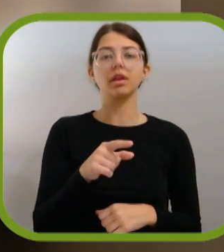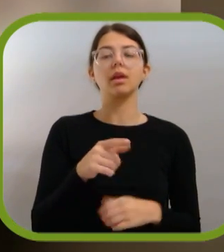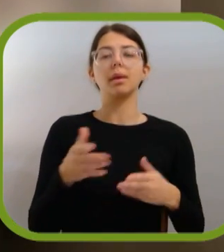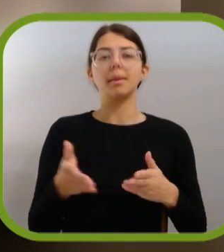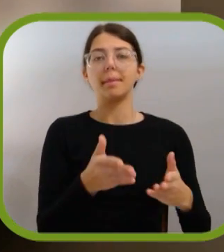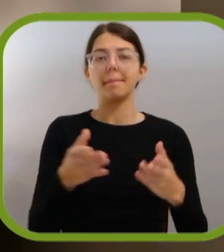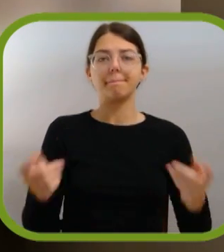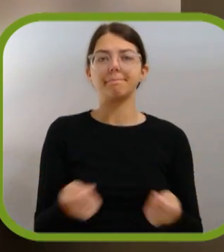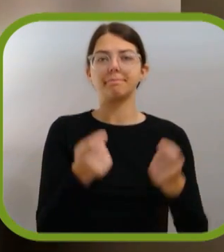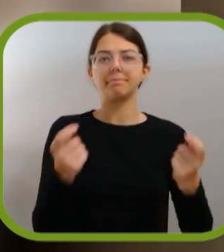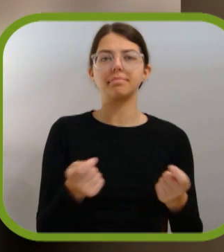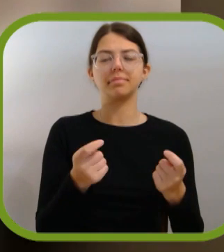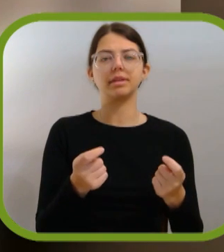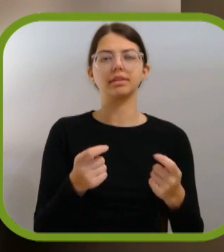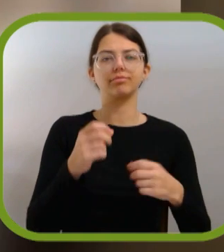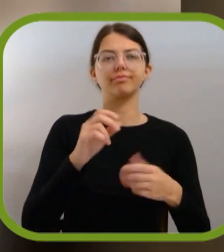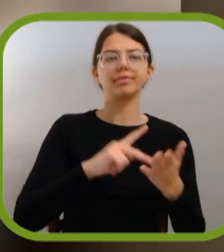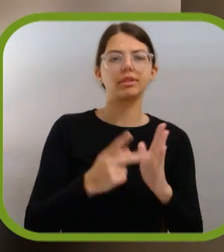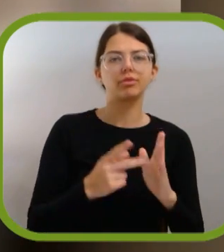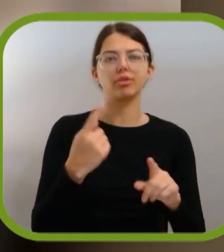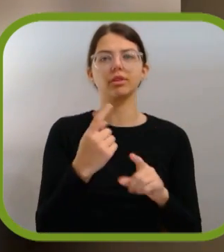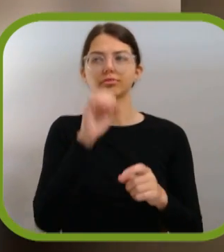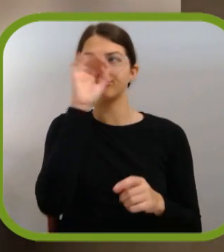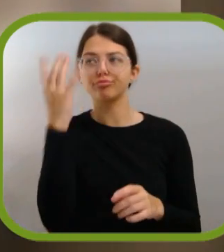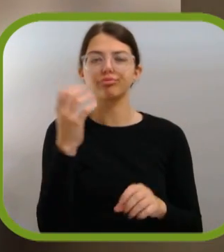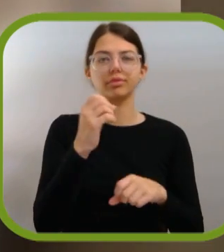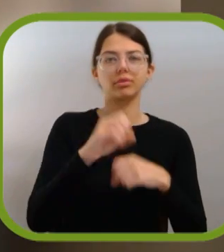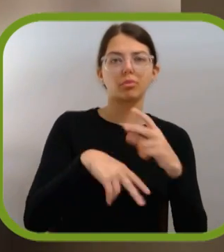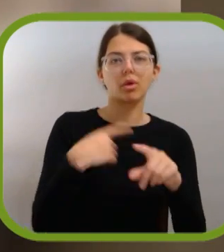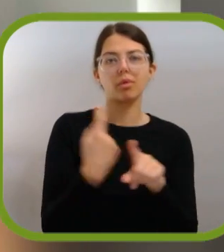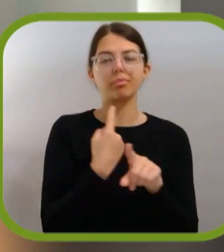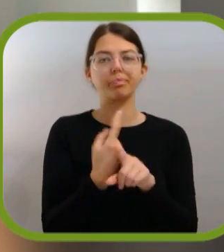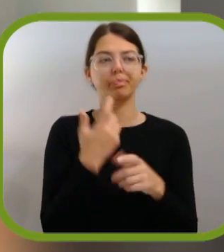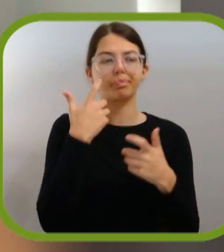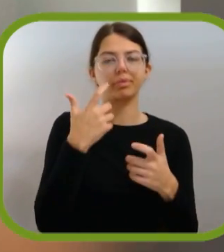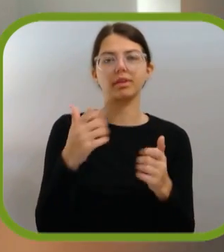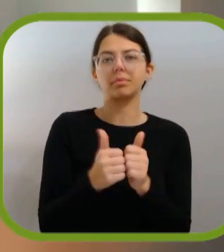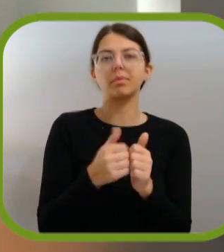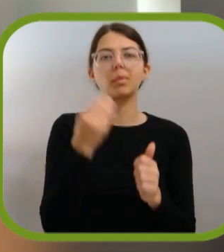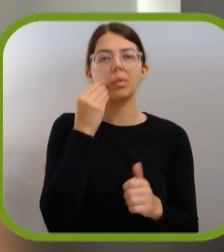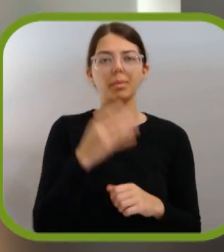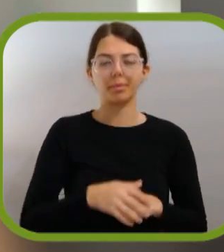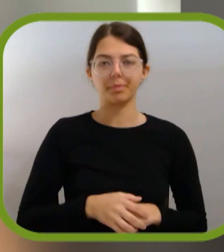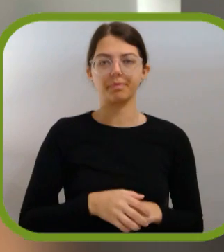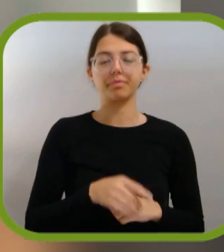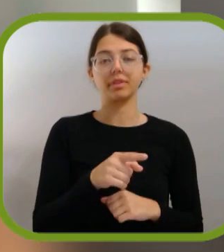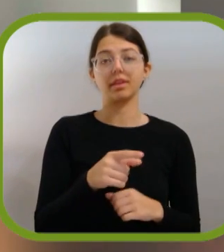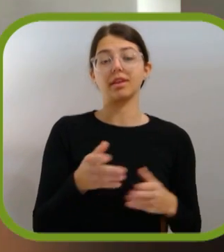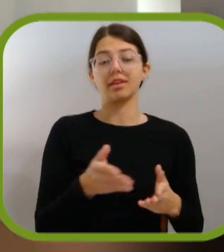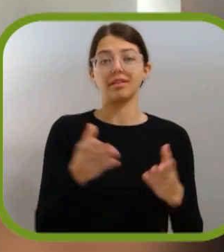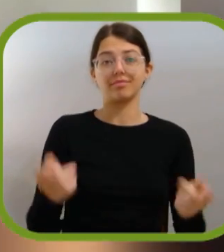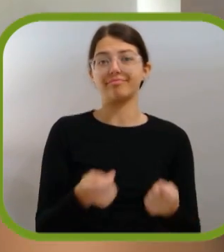De que forma o marketing tem procurado acompanhar as tendências tecnológicas e ambientais? As tendências tecnológicas, o marketing tem